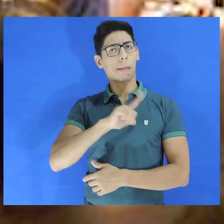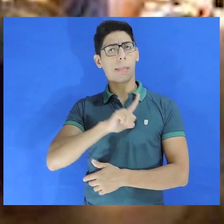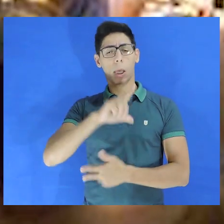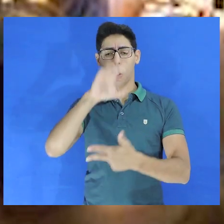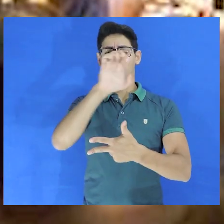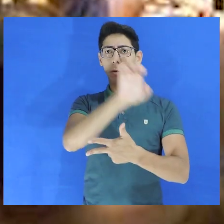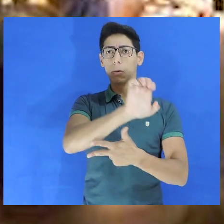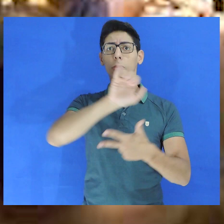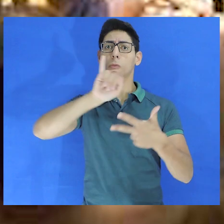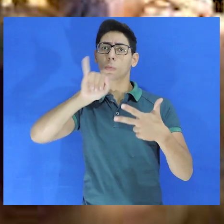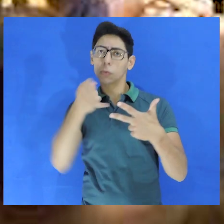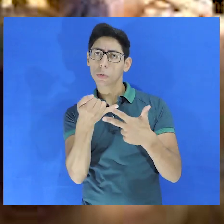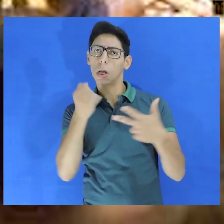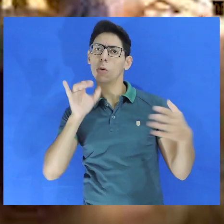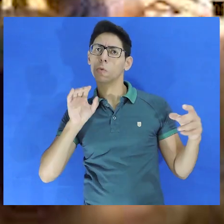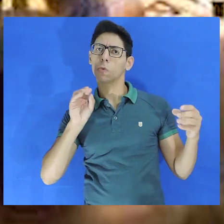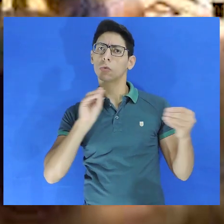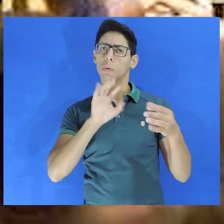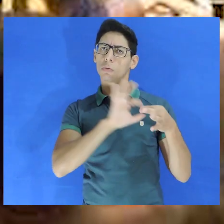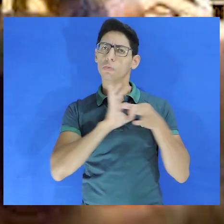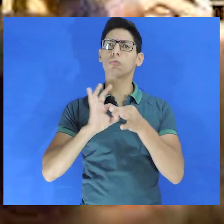com o apoio do Judiciário.